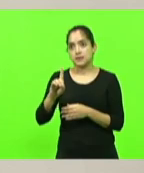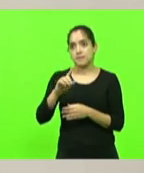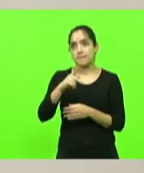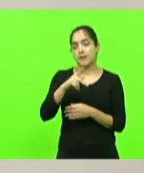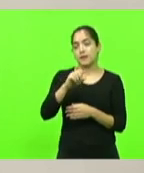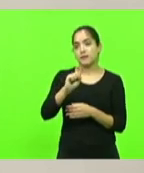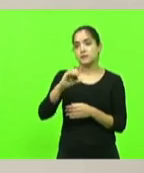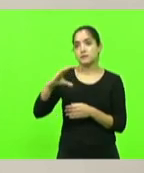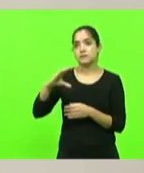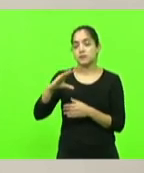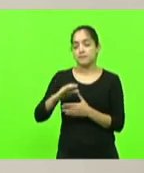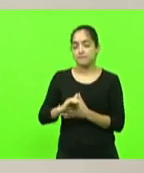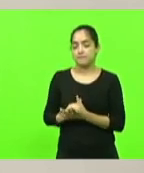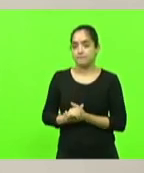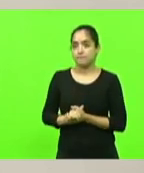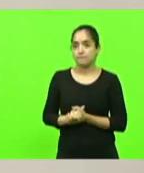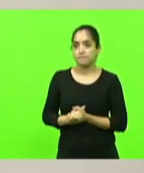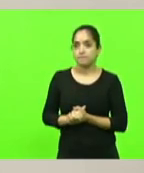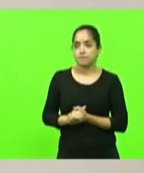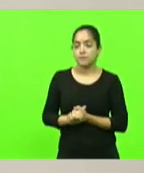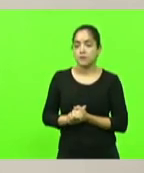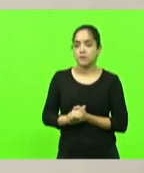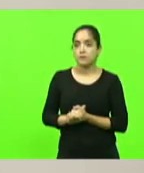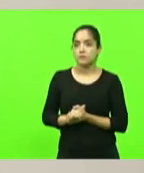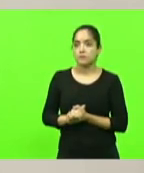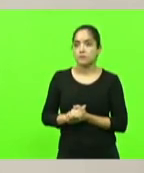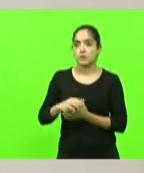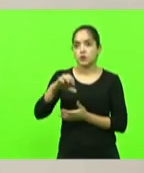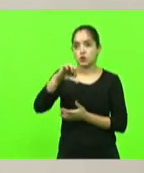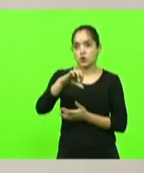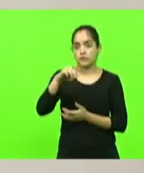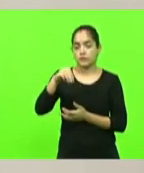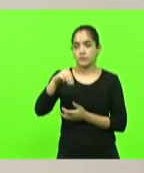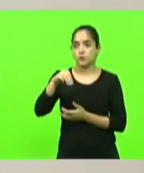por 9 minutos